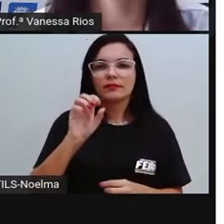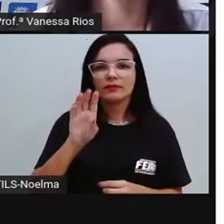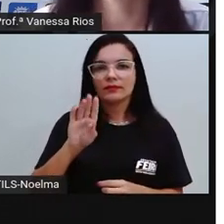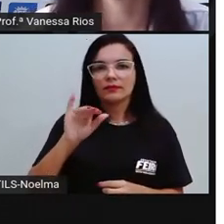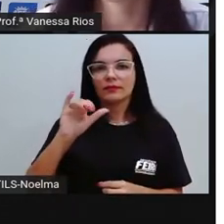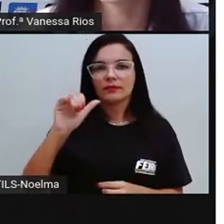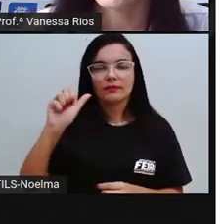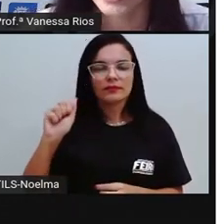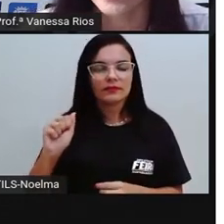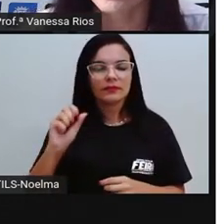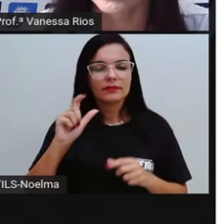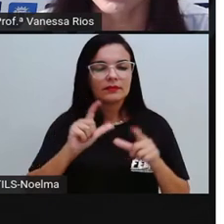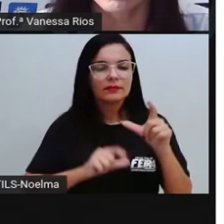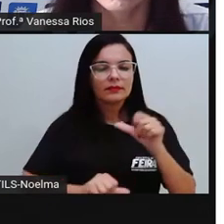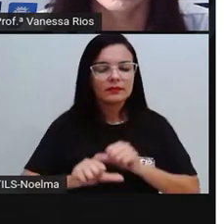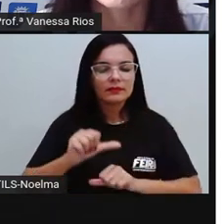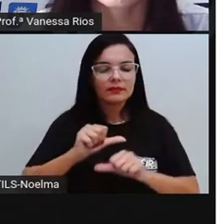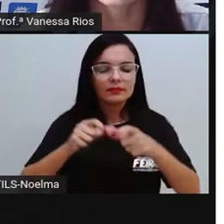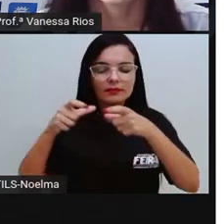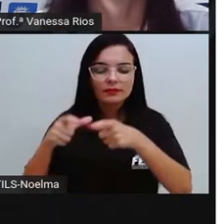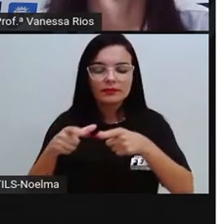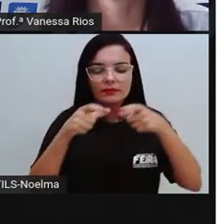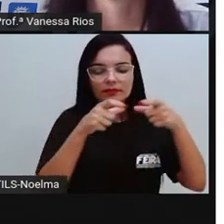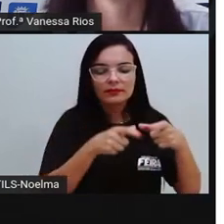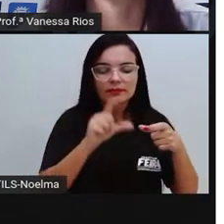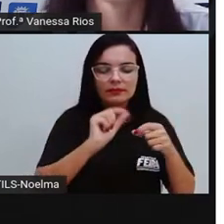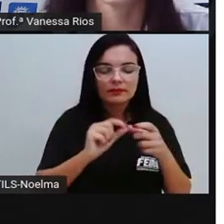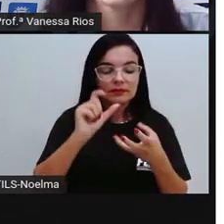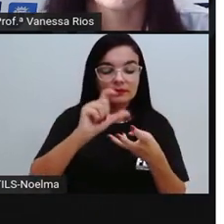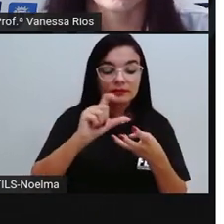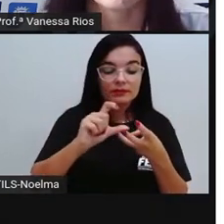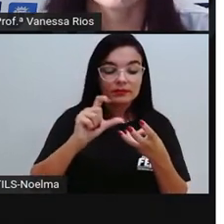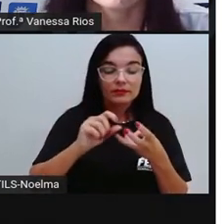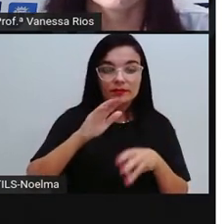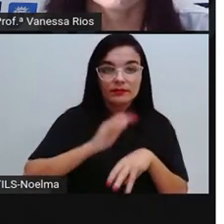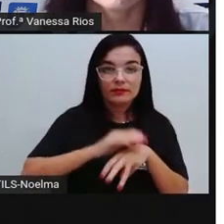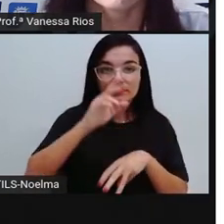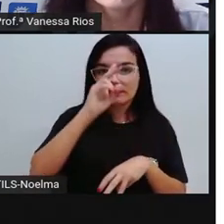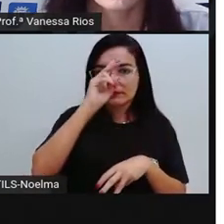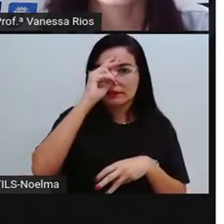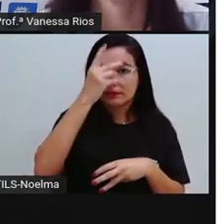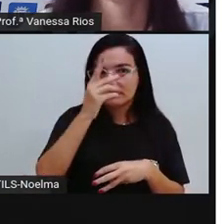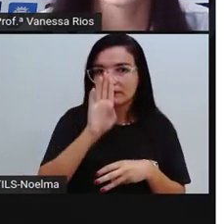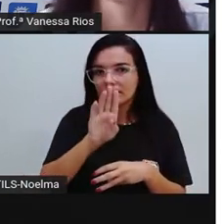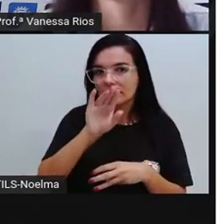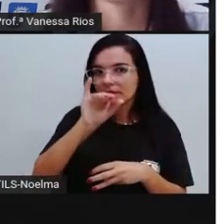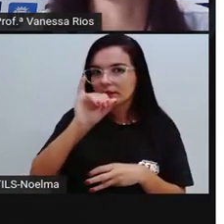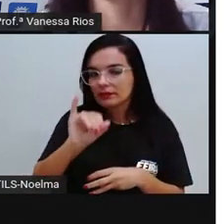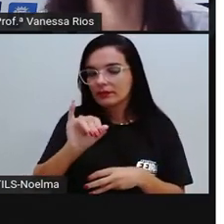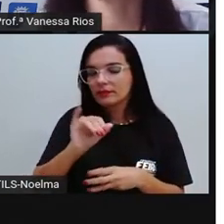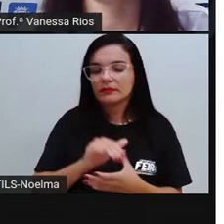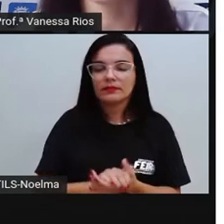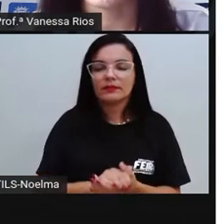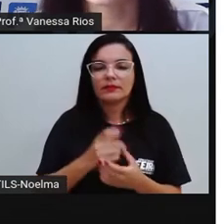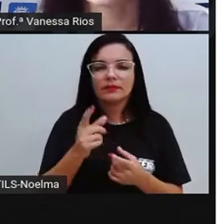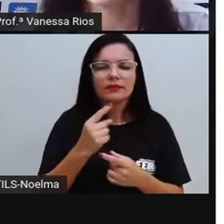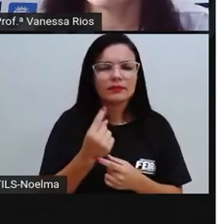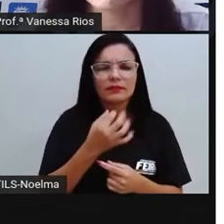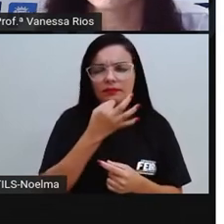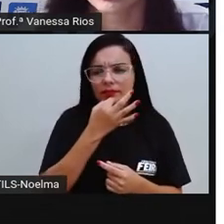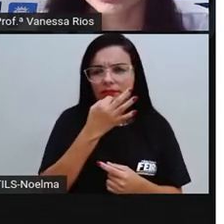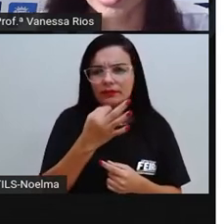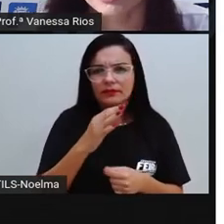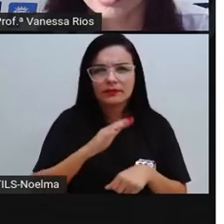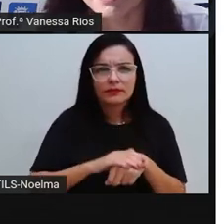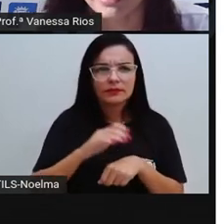tônica mudou de lugar. Olha só. Sabiá. Uma dica aí para identificar a